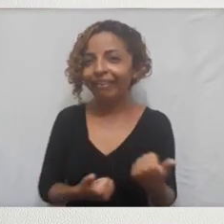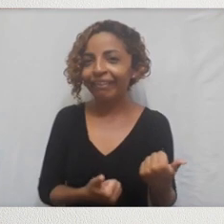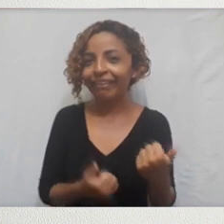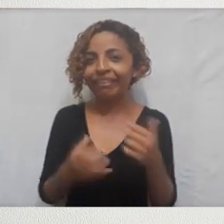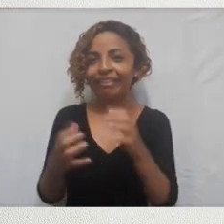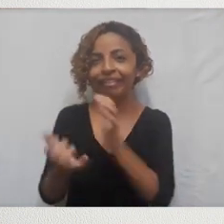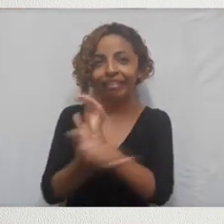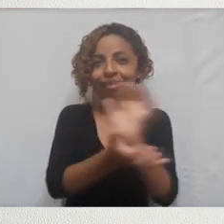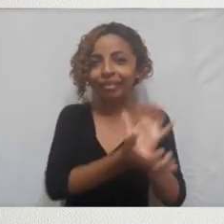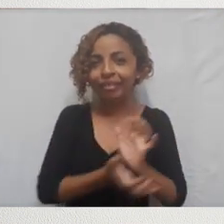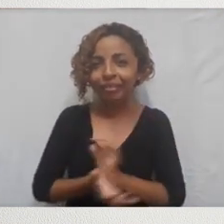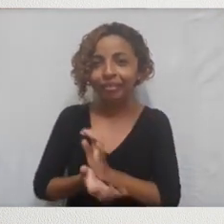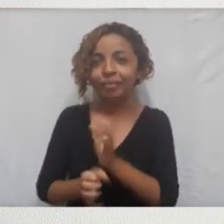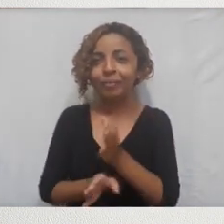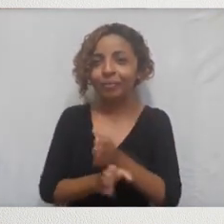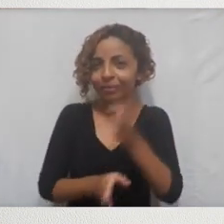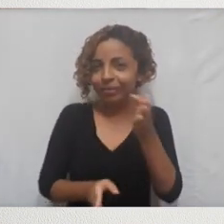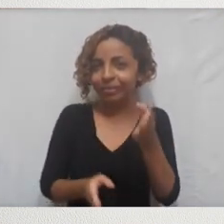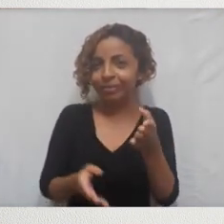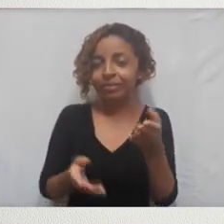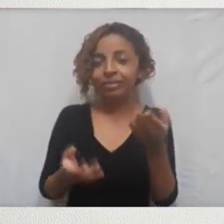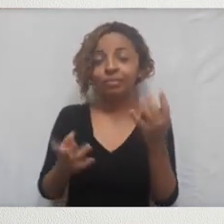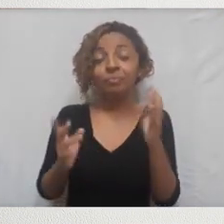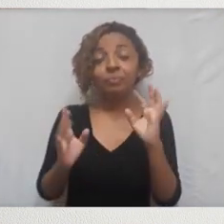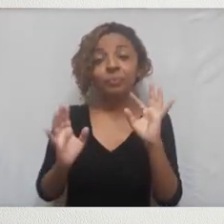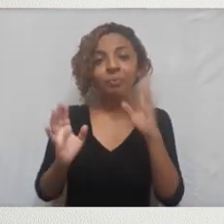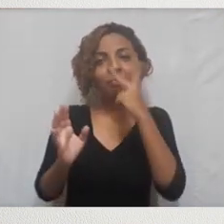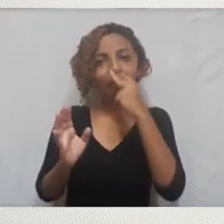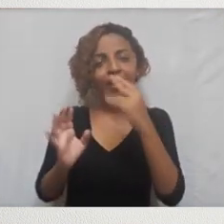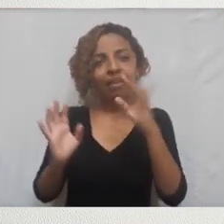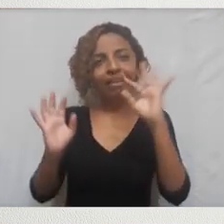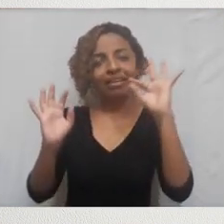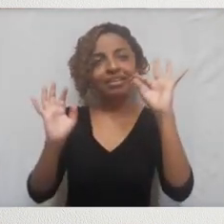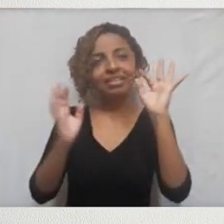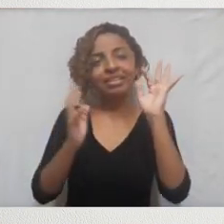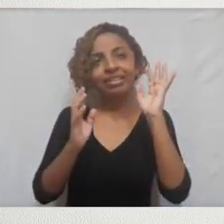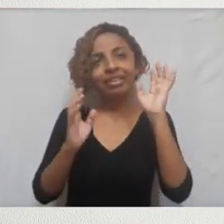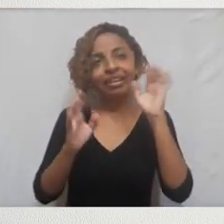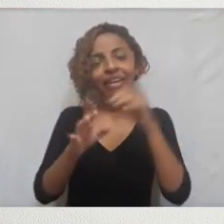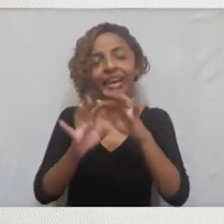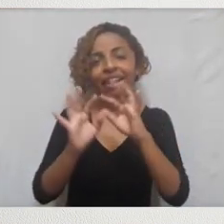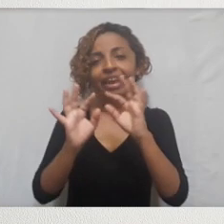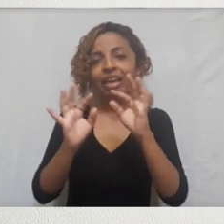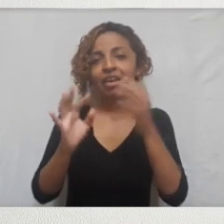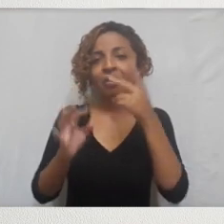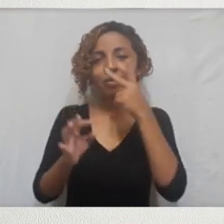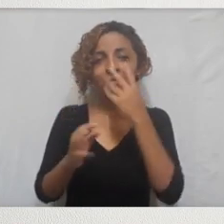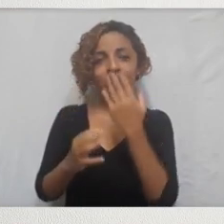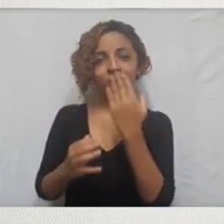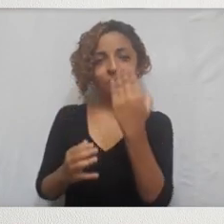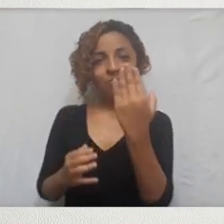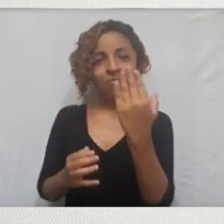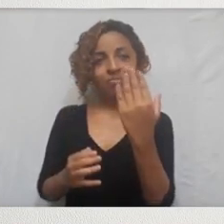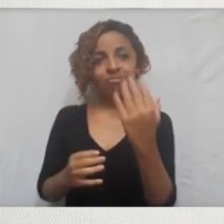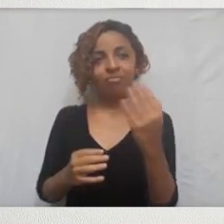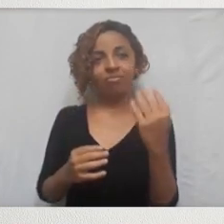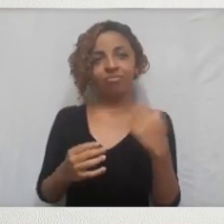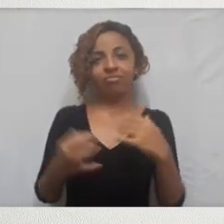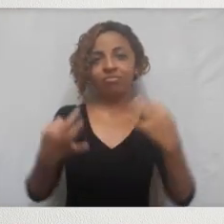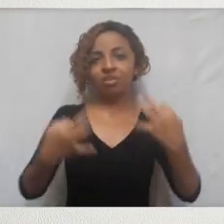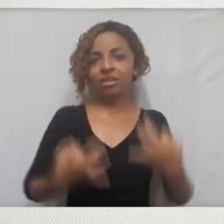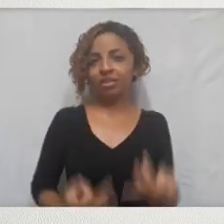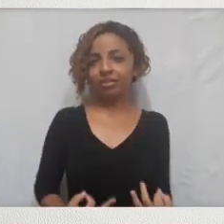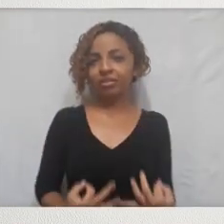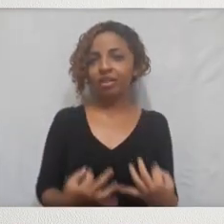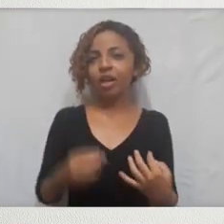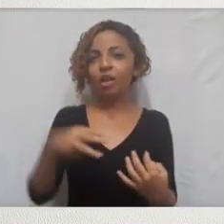Nessas pequenas vizinhanças. Mas, o véu de tudo isso, esse véu muito moralista, ele cai